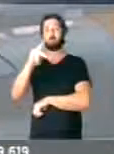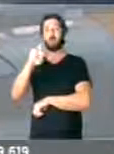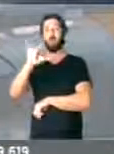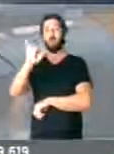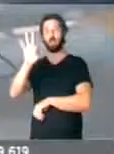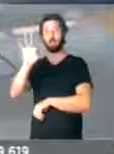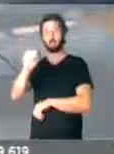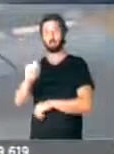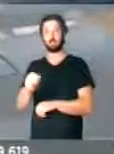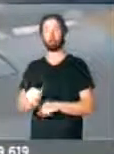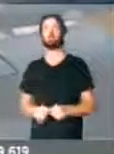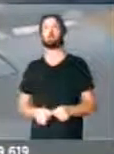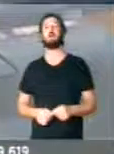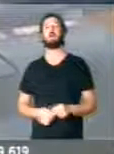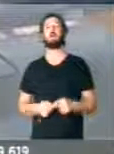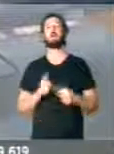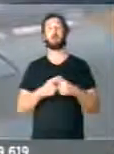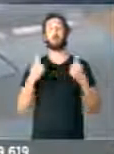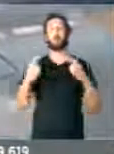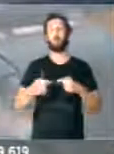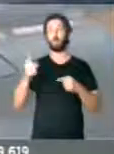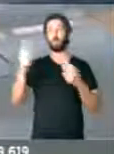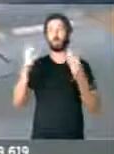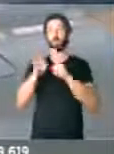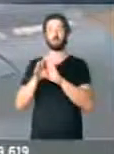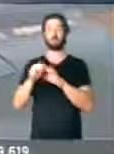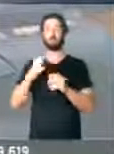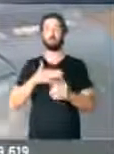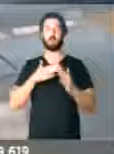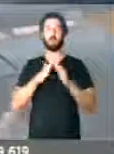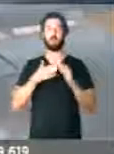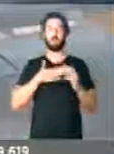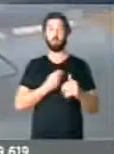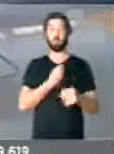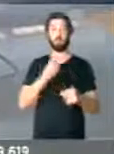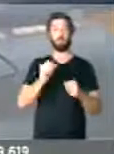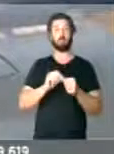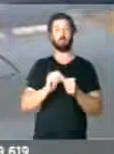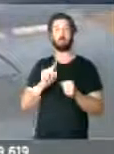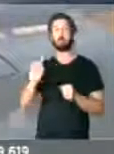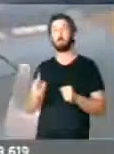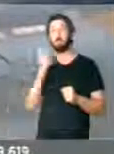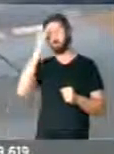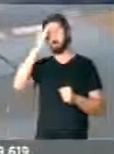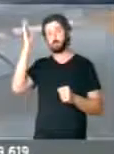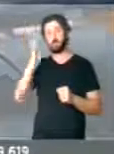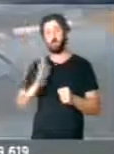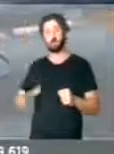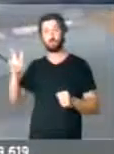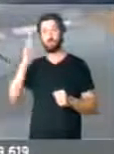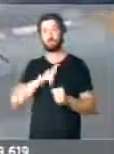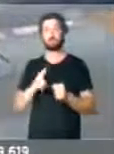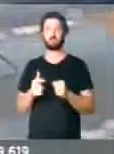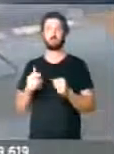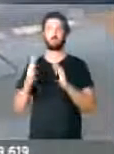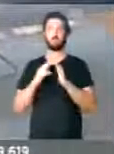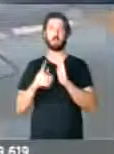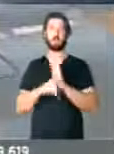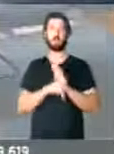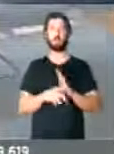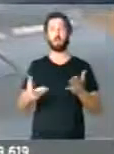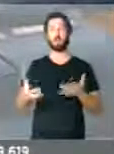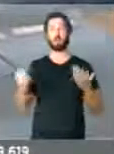desmonte do programa Minha Casa Minha Vida, esse programa que levou milhões de brasileiros a ter uma casa própria, que precisa ser retomado e está sendo